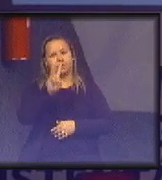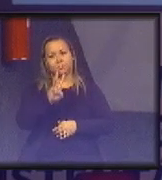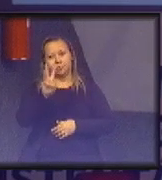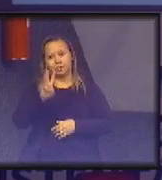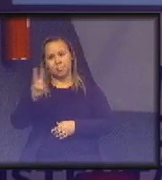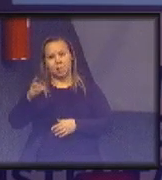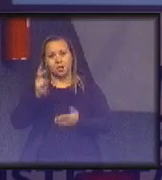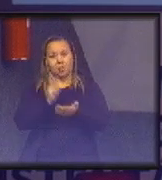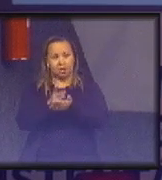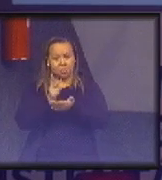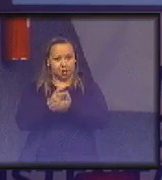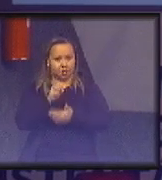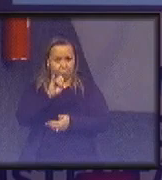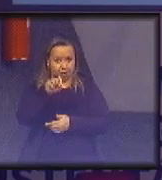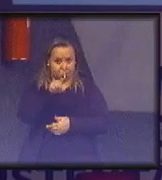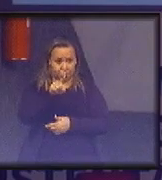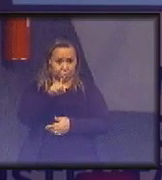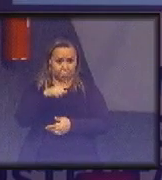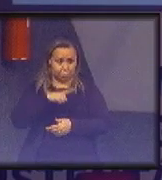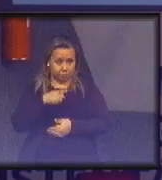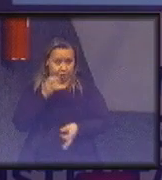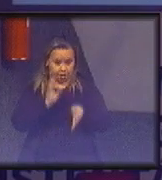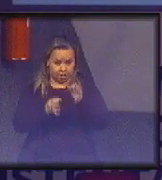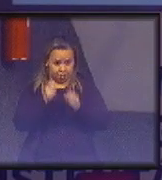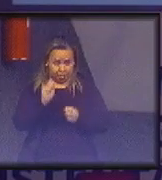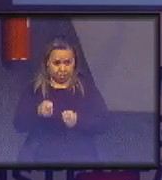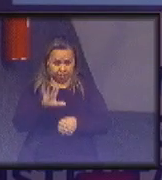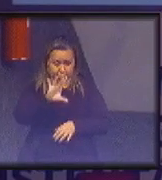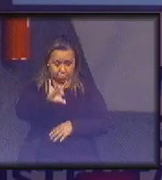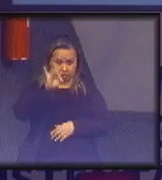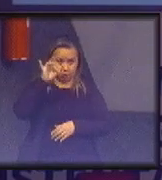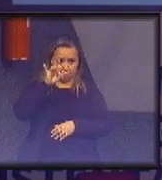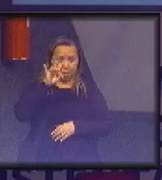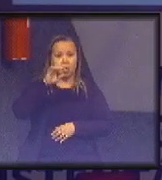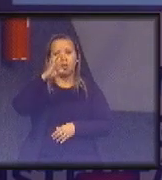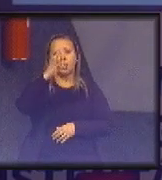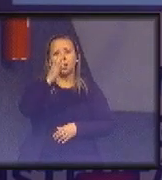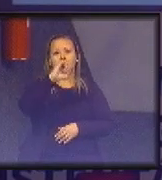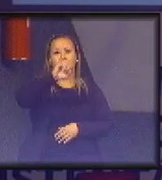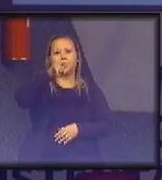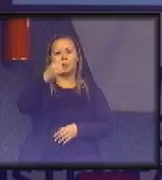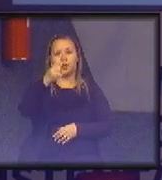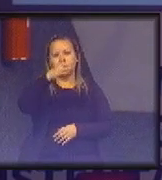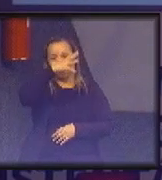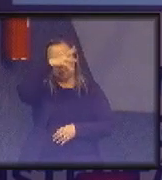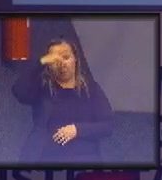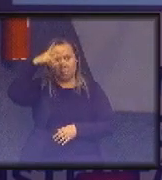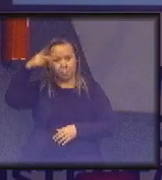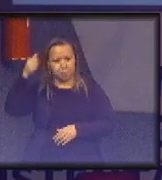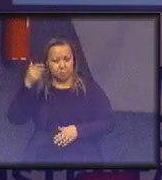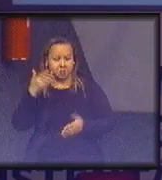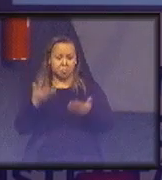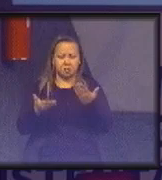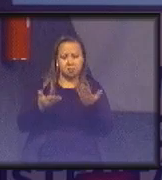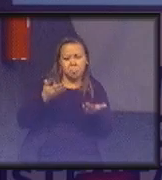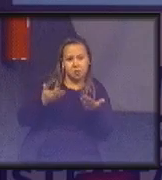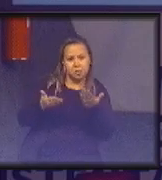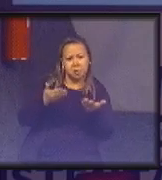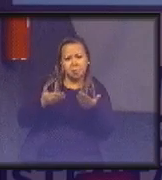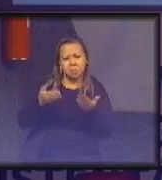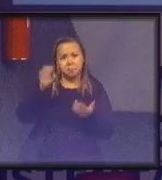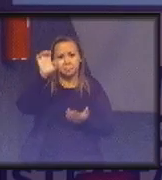ele vai, se você tiver, por exemplo, selecionado ali TJ Amazonas, ele vai trazer a comparação com os tribunais de estado.